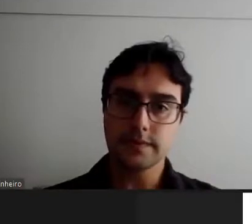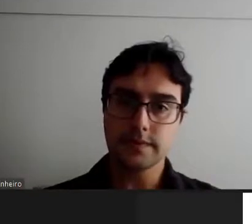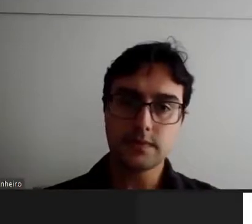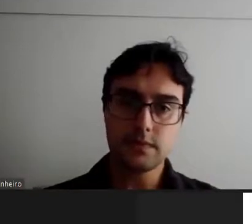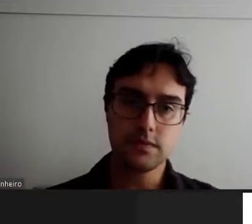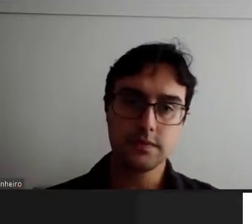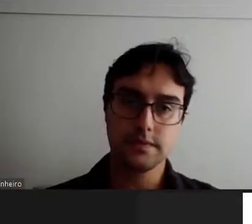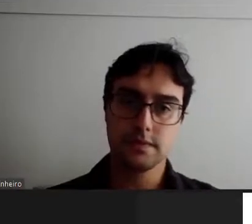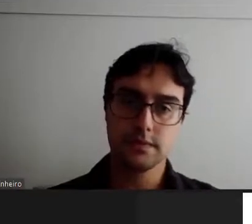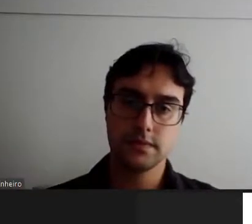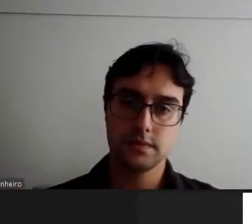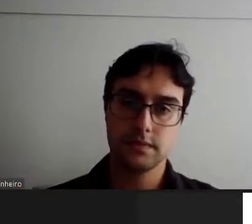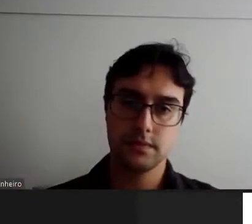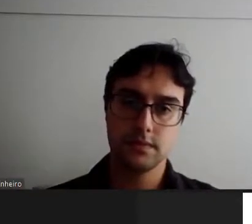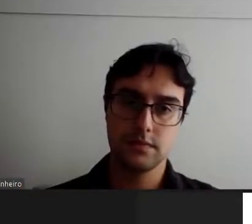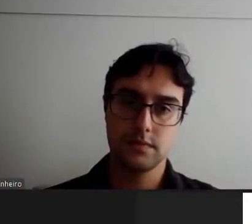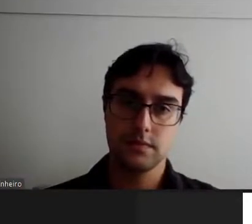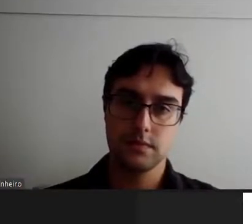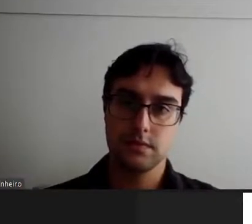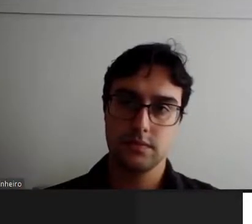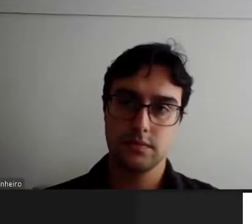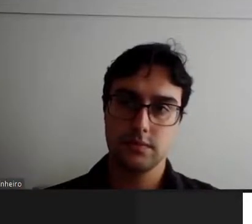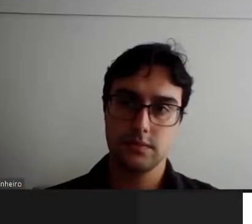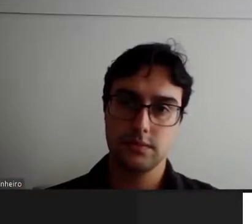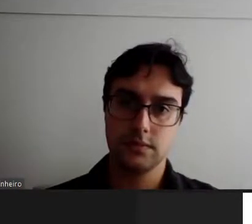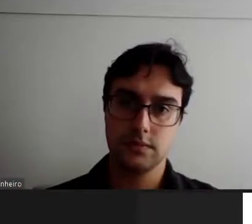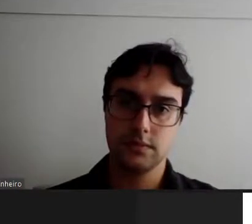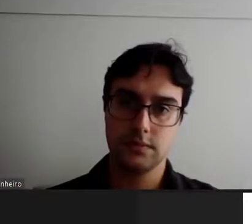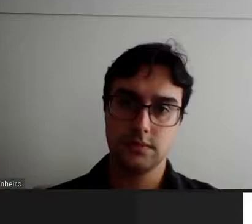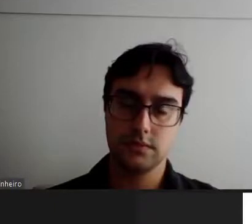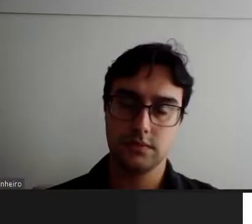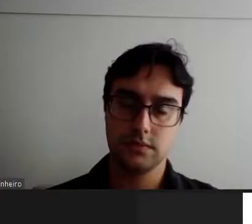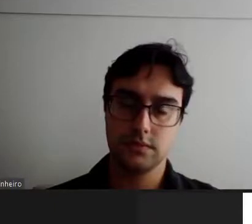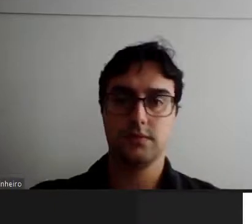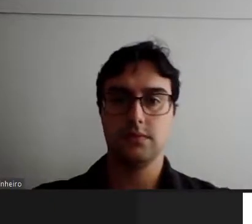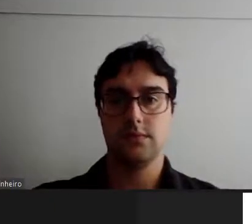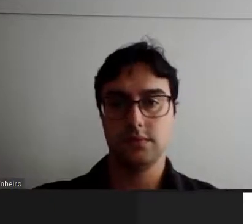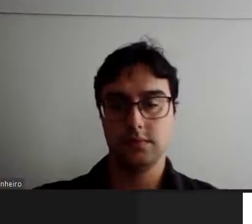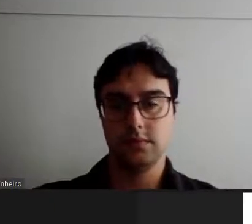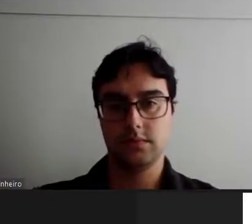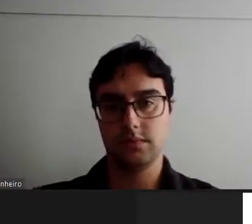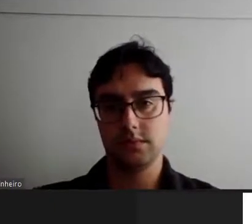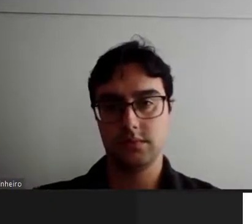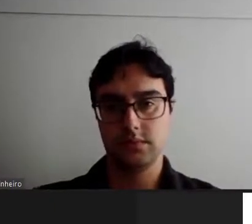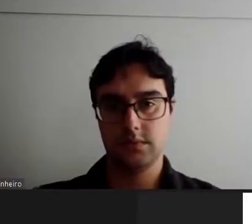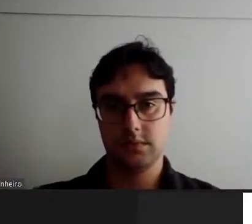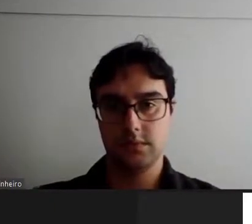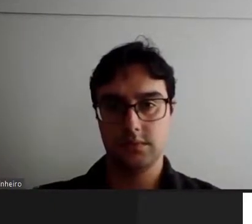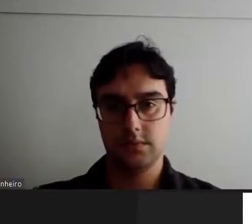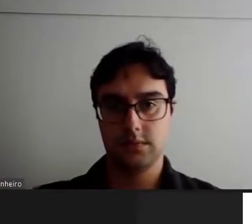Social vai montar uns kits, uma cesta, não sei como vai ser, e os alimentos serão doados às famílias de